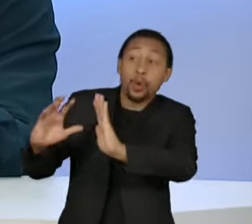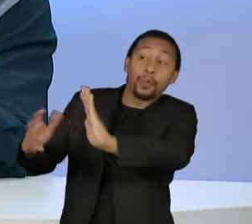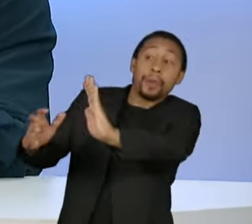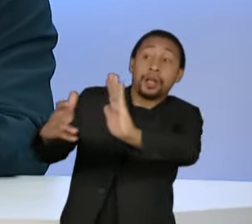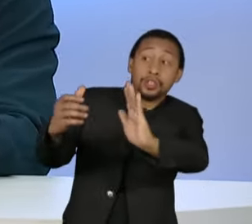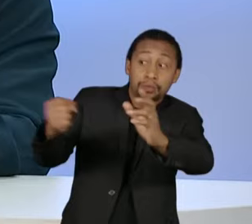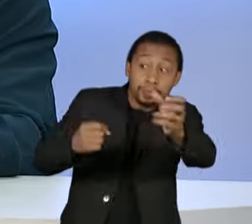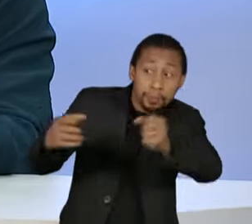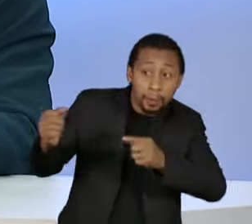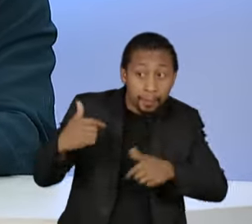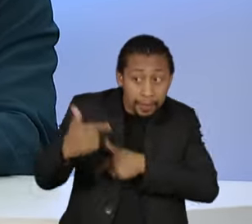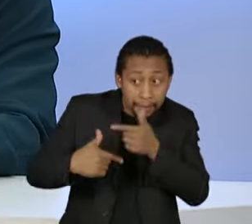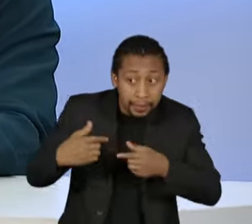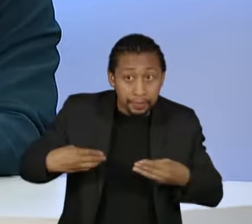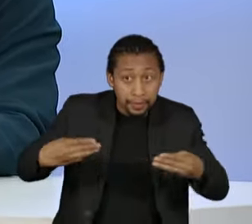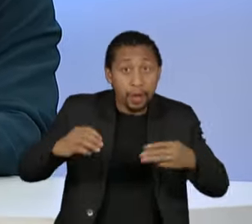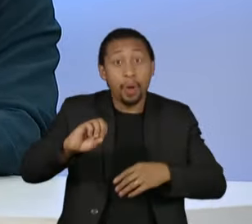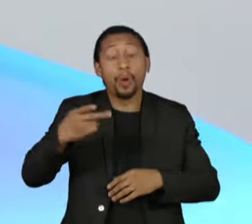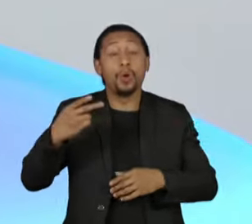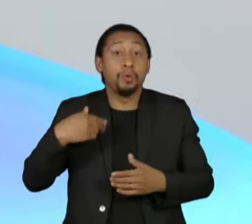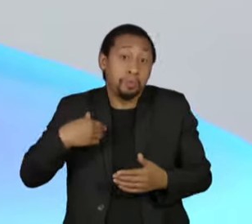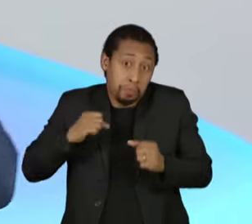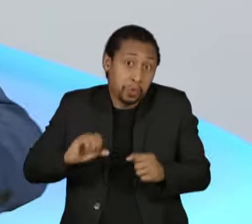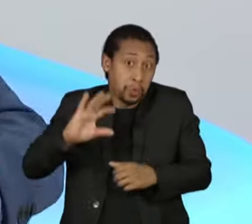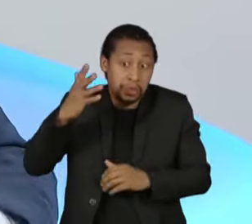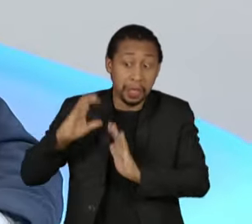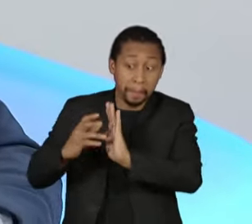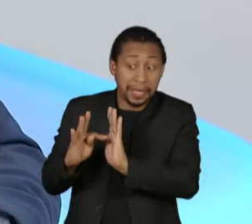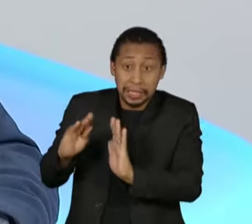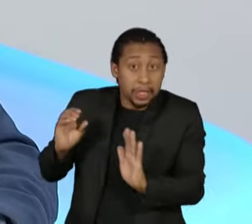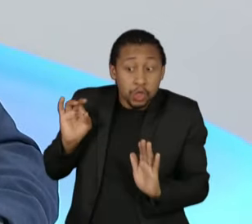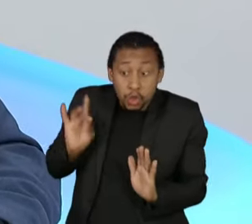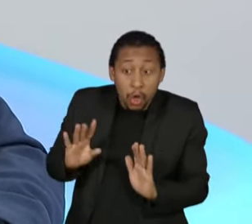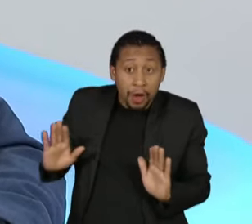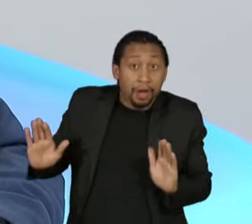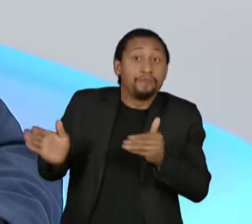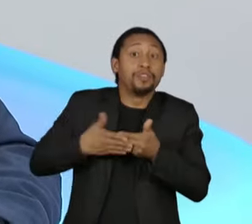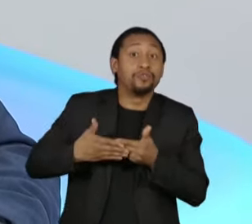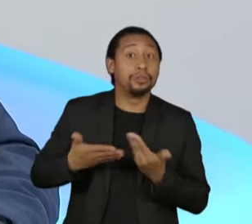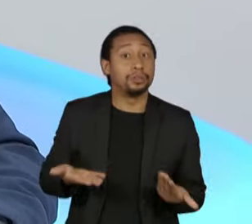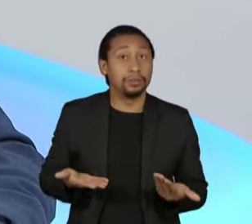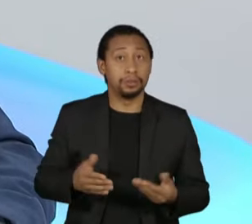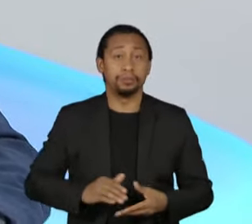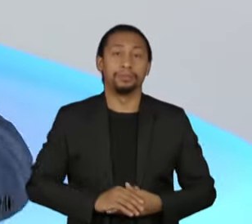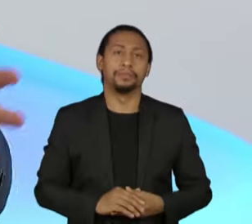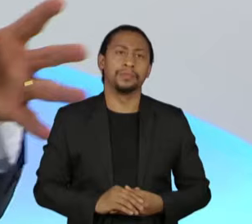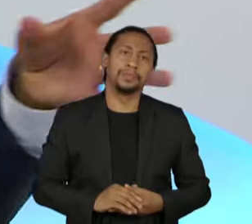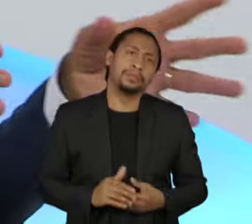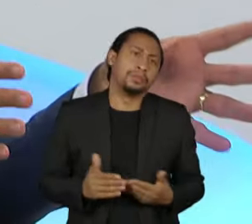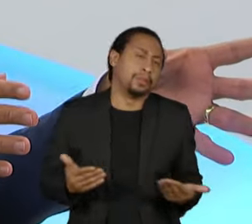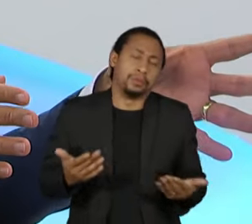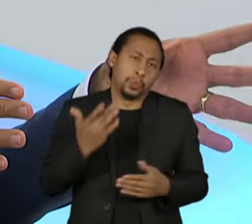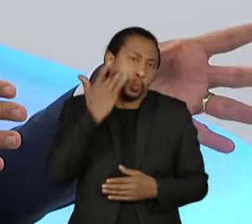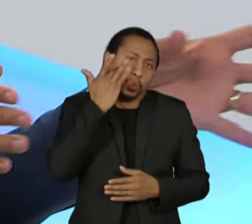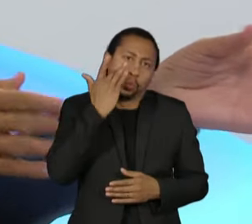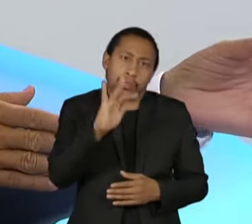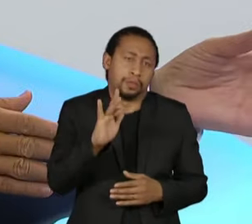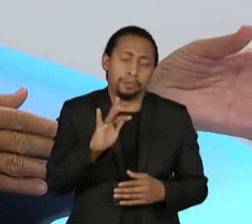esperar essa repetição da porteira fechada? A decisão, como é que vai ser a composição realmente do presidente, não é para